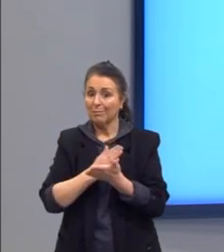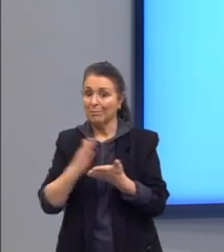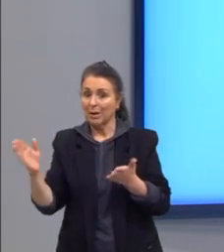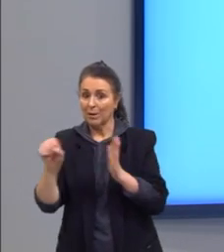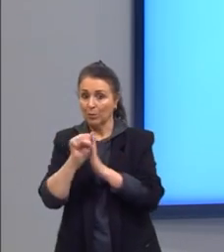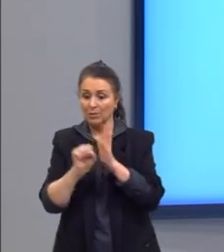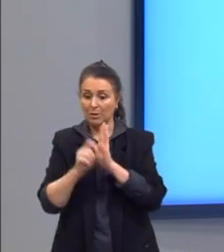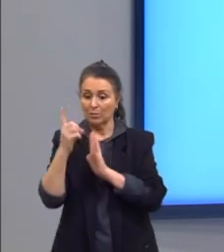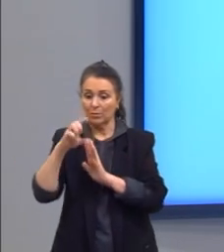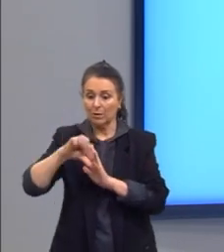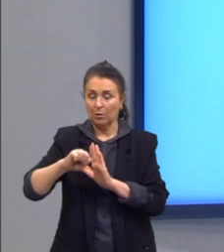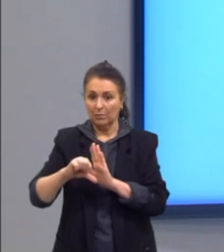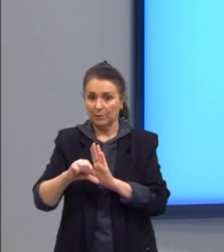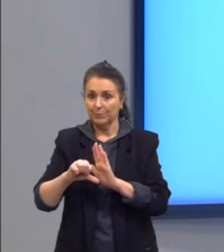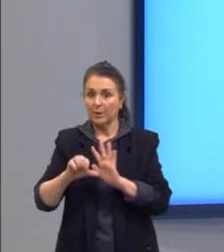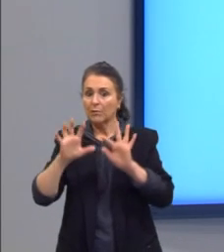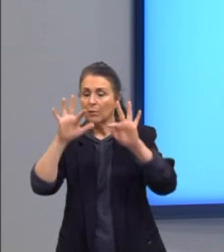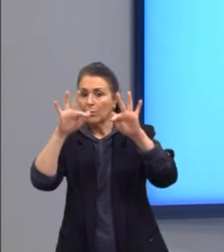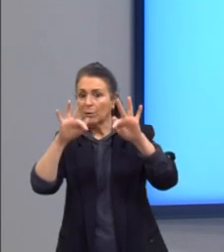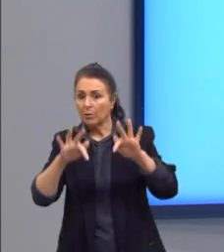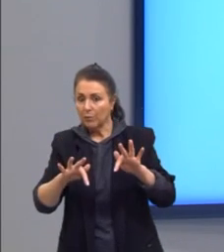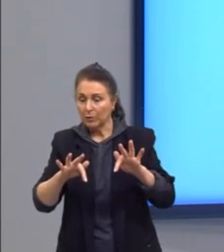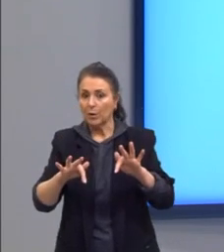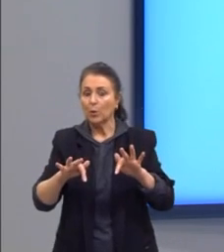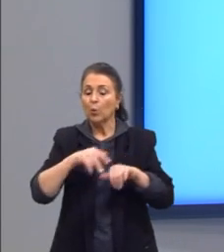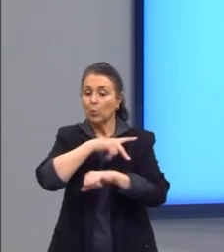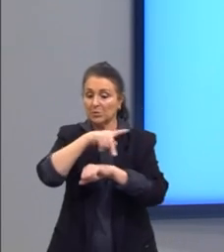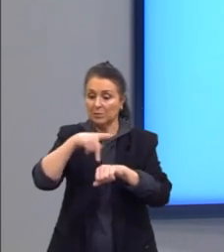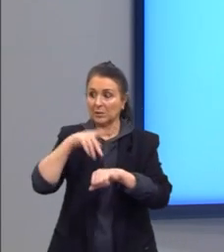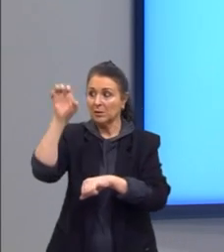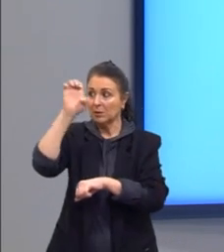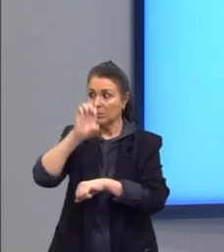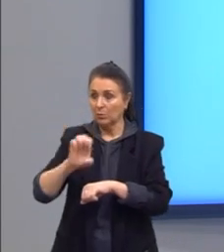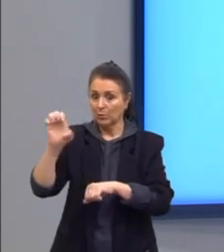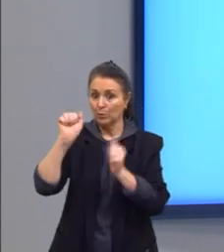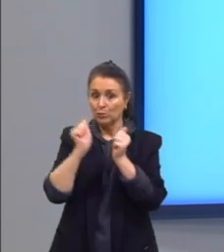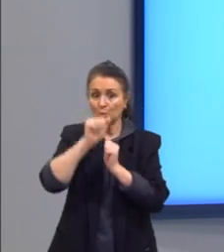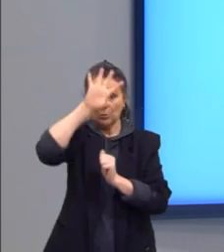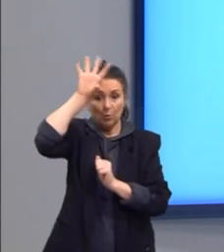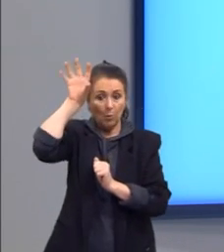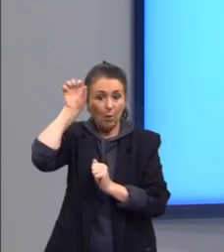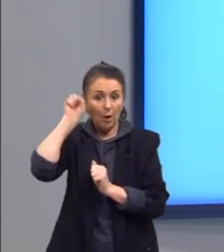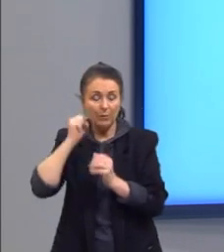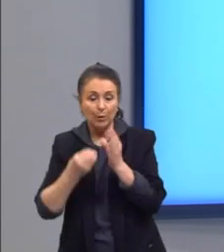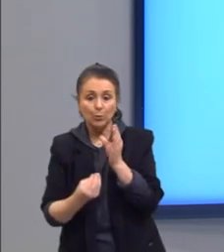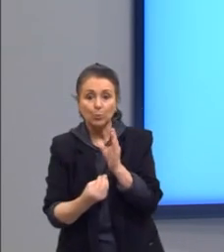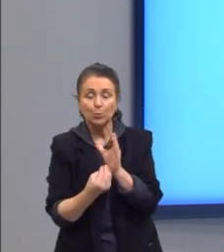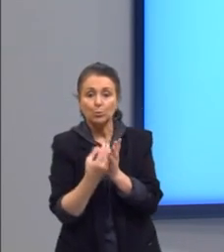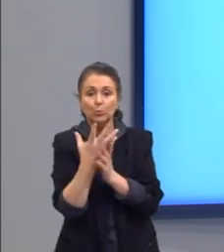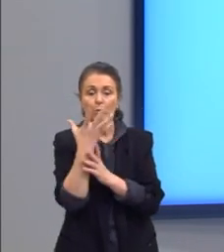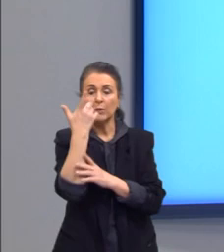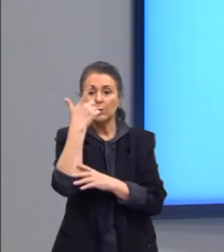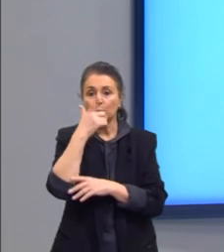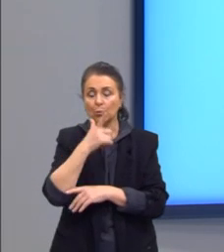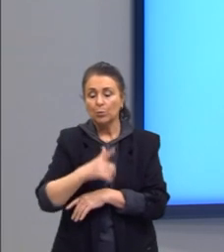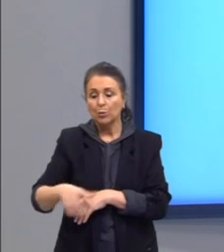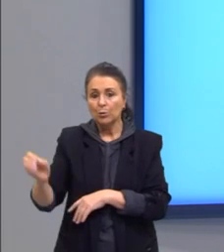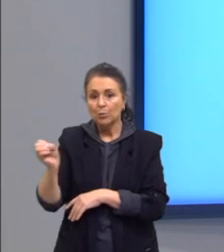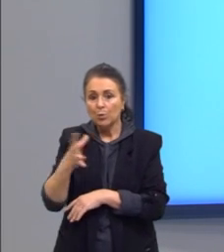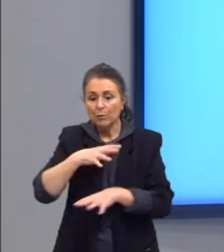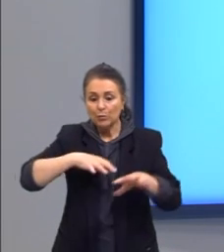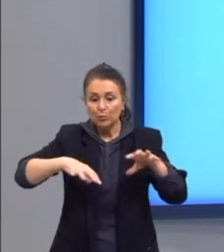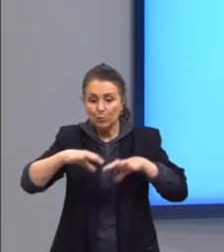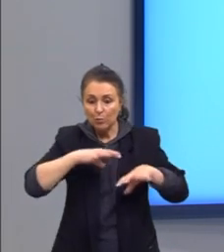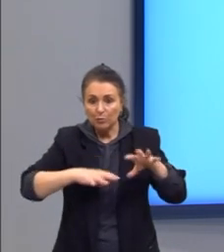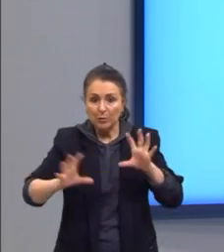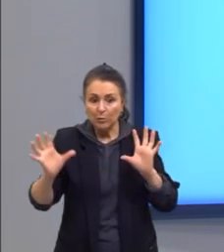que terminou com a corrida dos países europeus com a África e com o surgimento de novas, de movimentos de